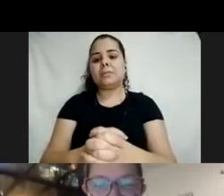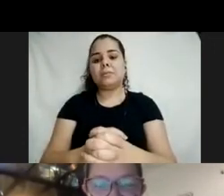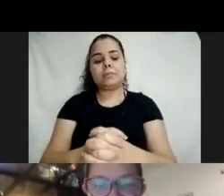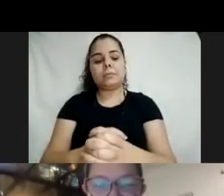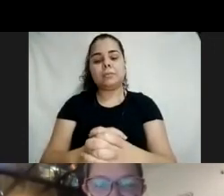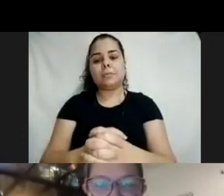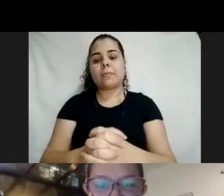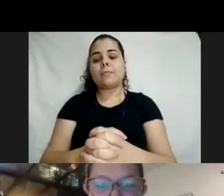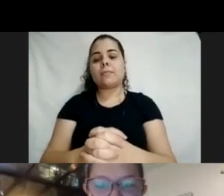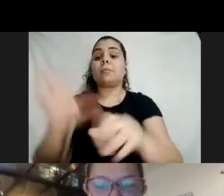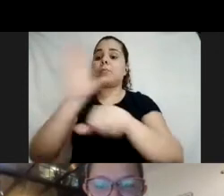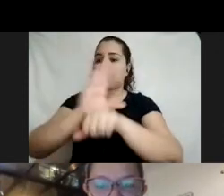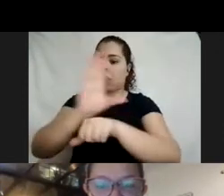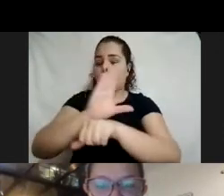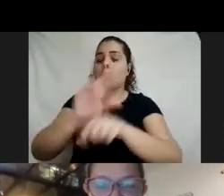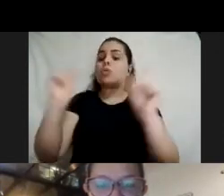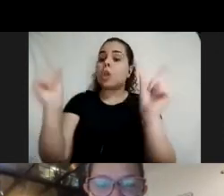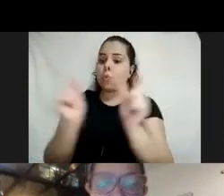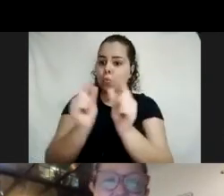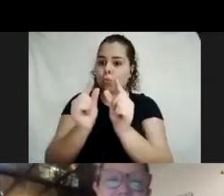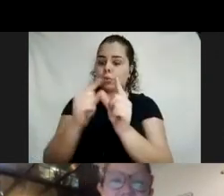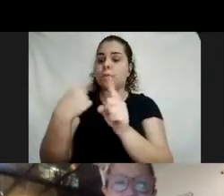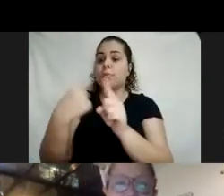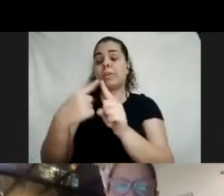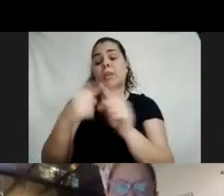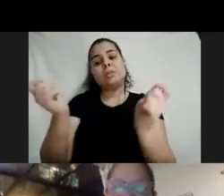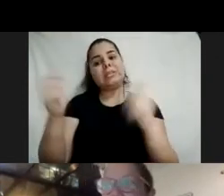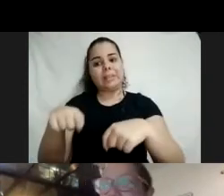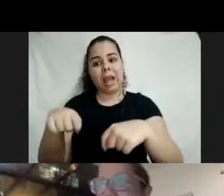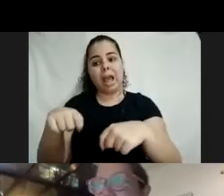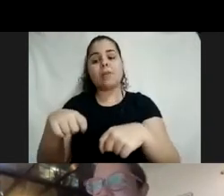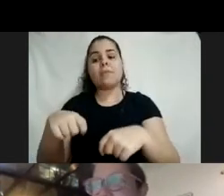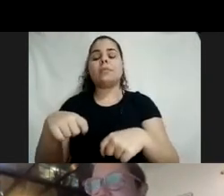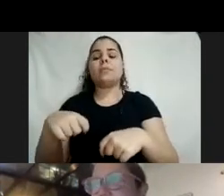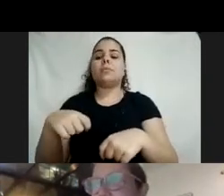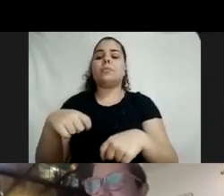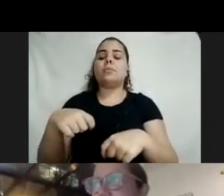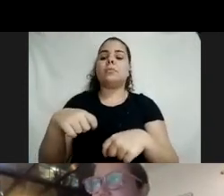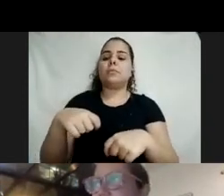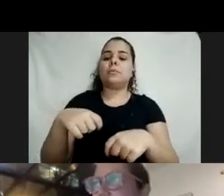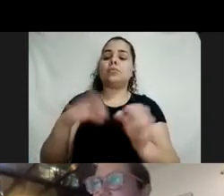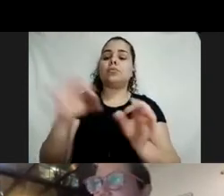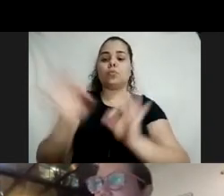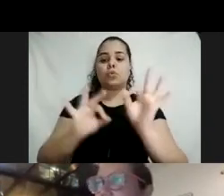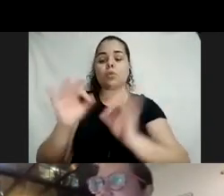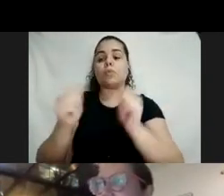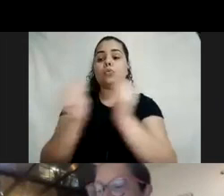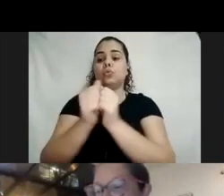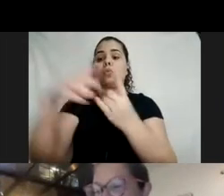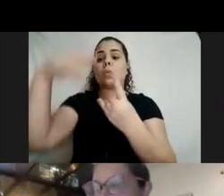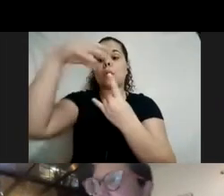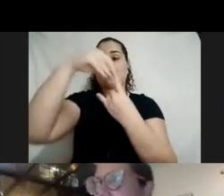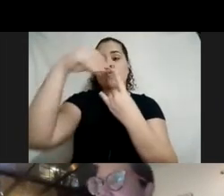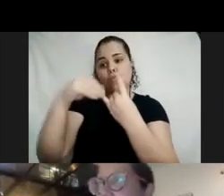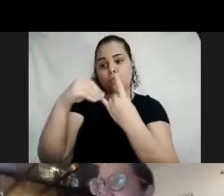O curso é curtinho porque era o viável dentro do que a gente tinha, né, no projeto com a Fiocruz, mas